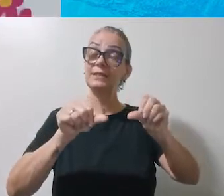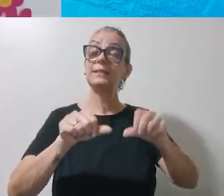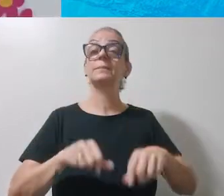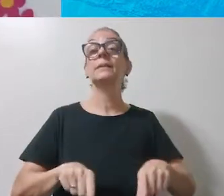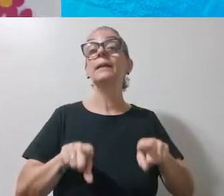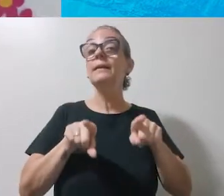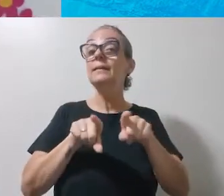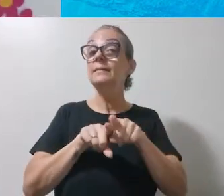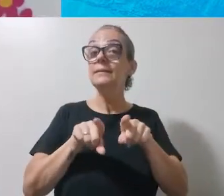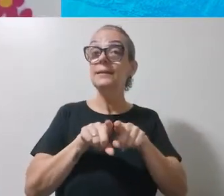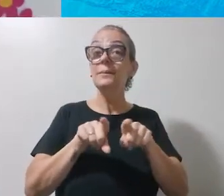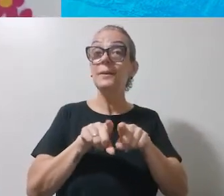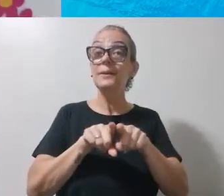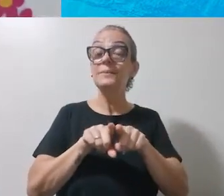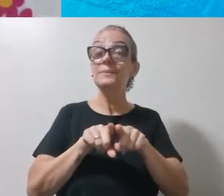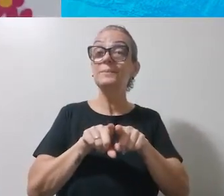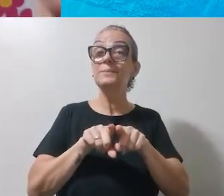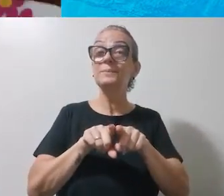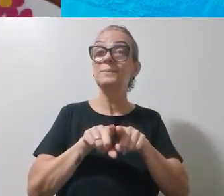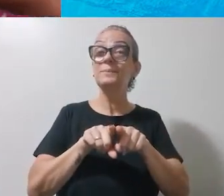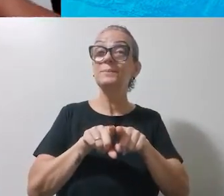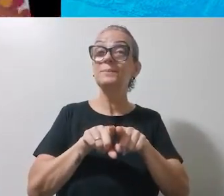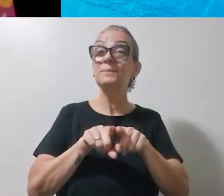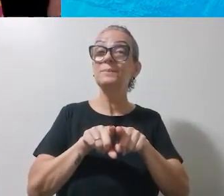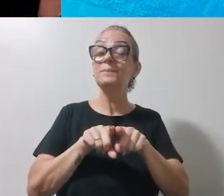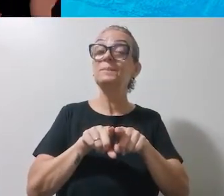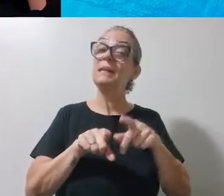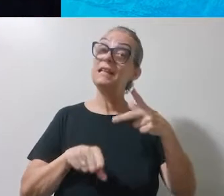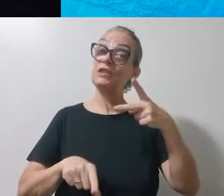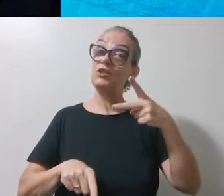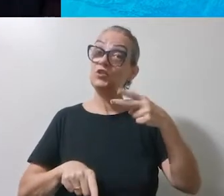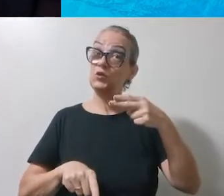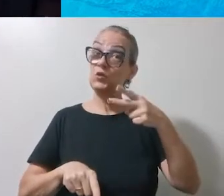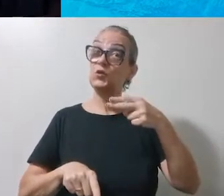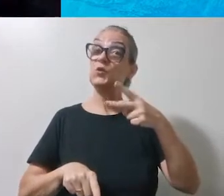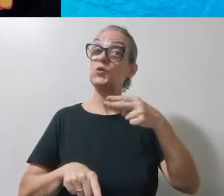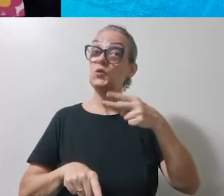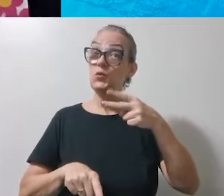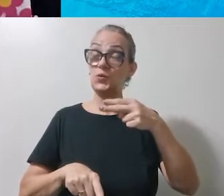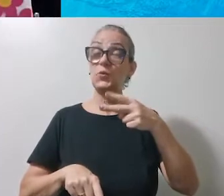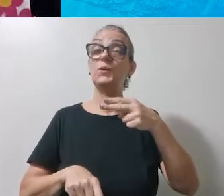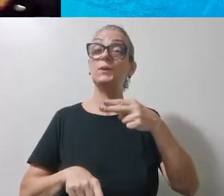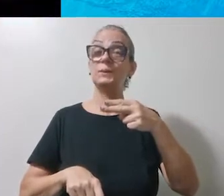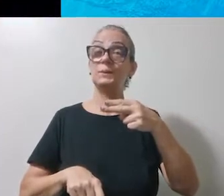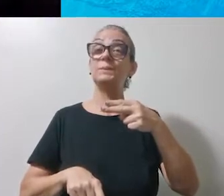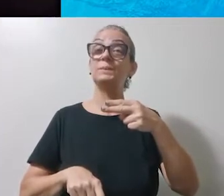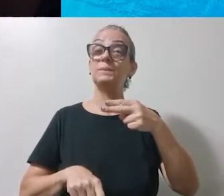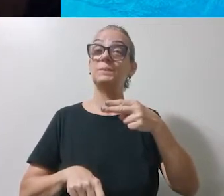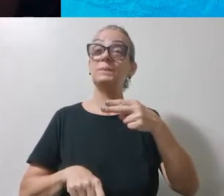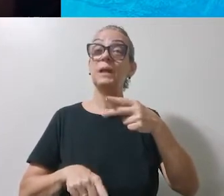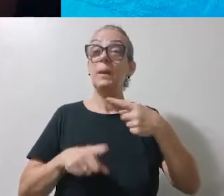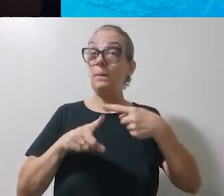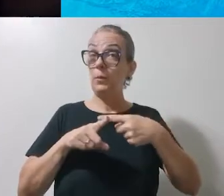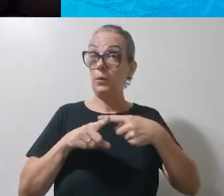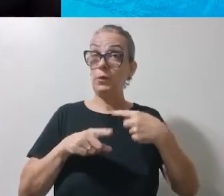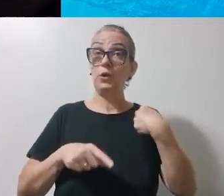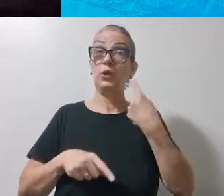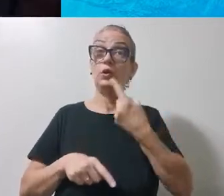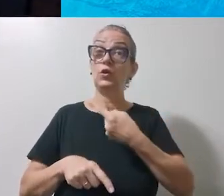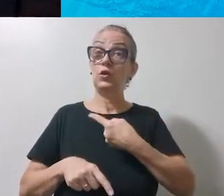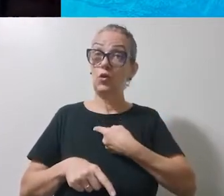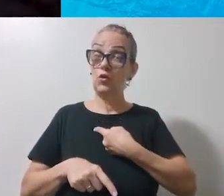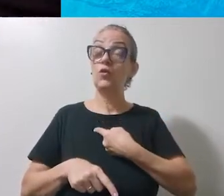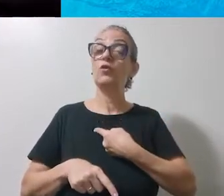uma tesoura. Porque nós vamos